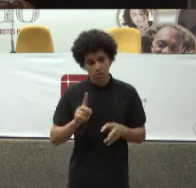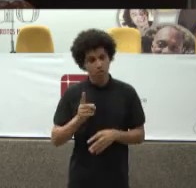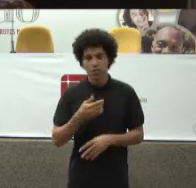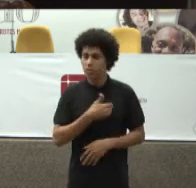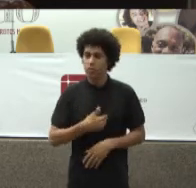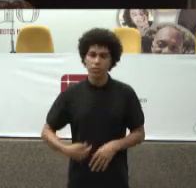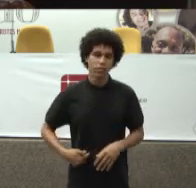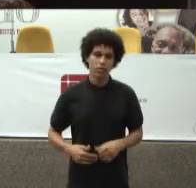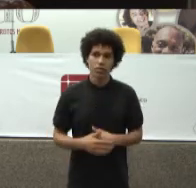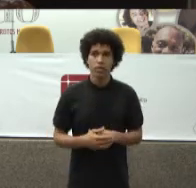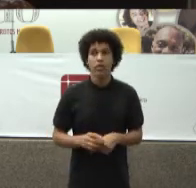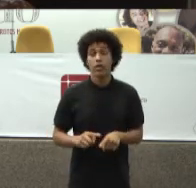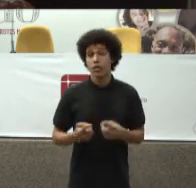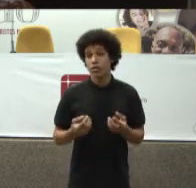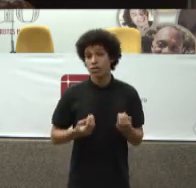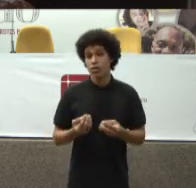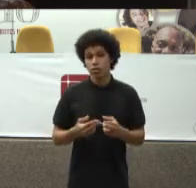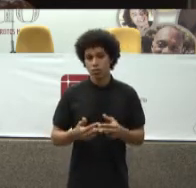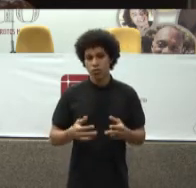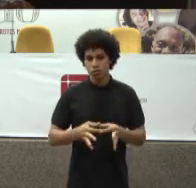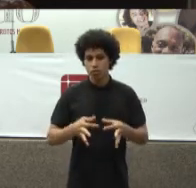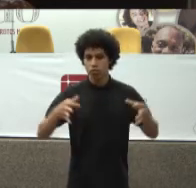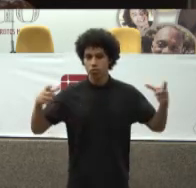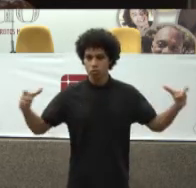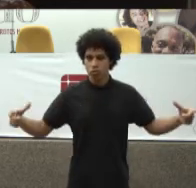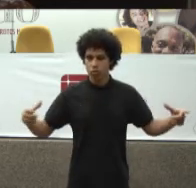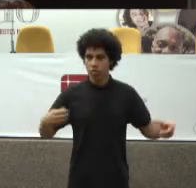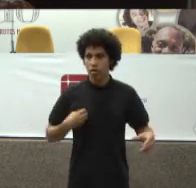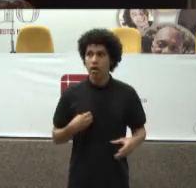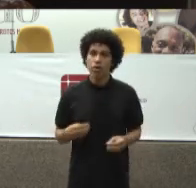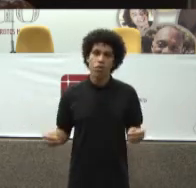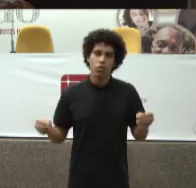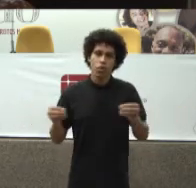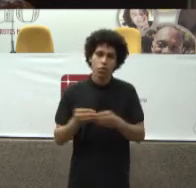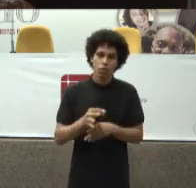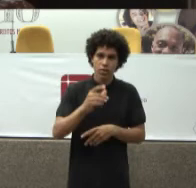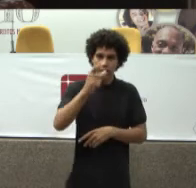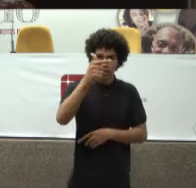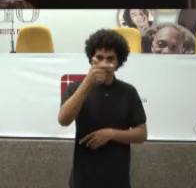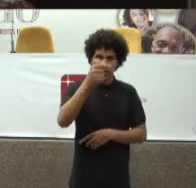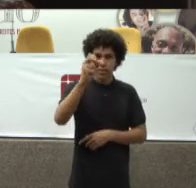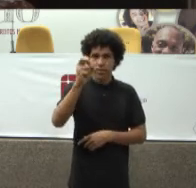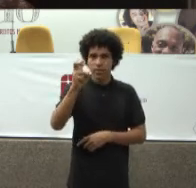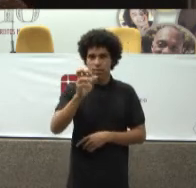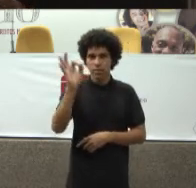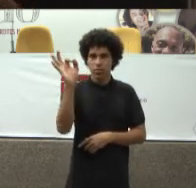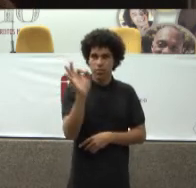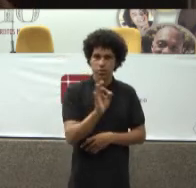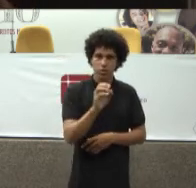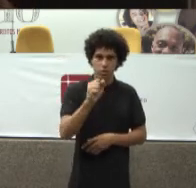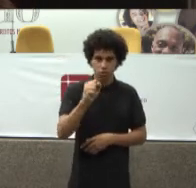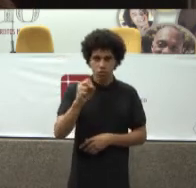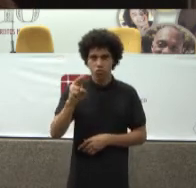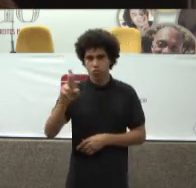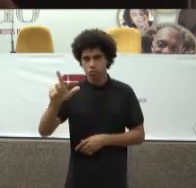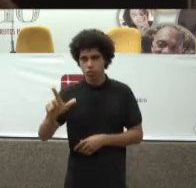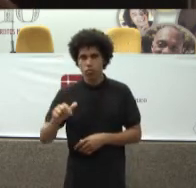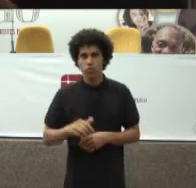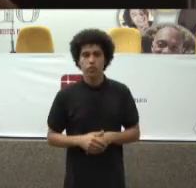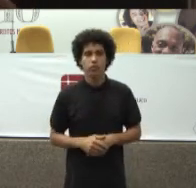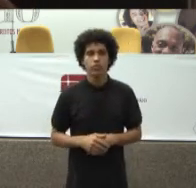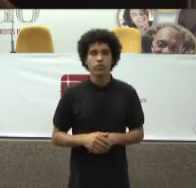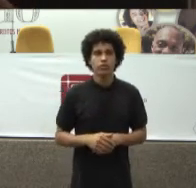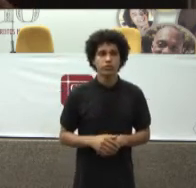E como um todo Eles compõem 75% Do SUS Então vejam E no